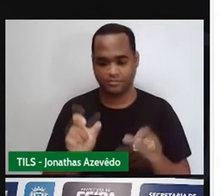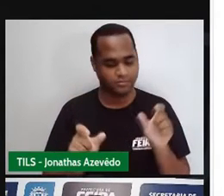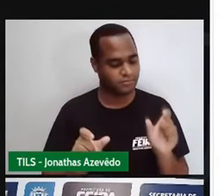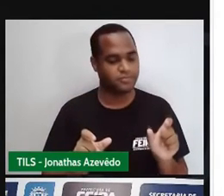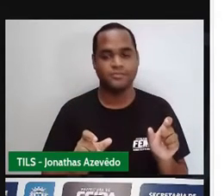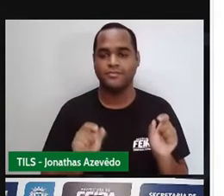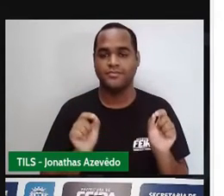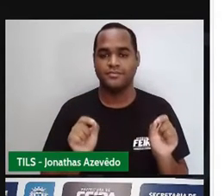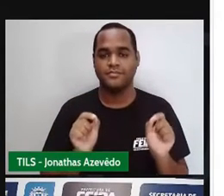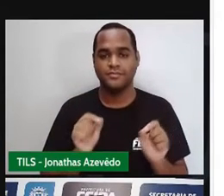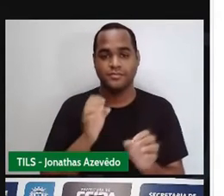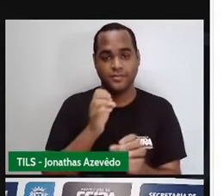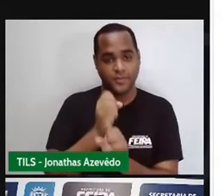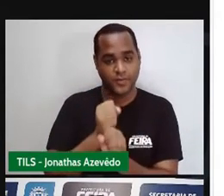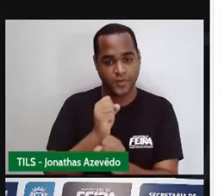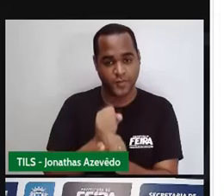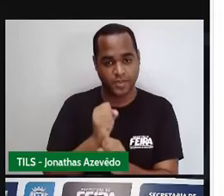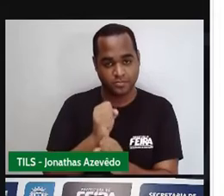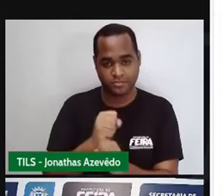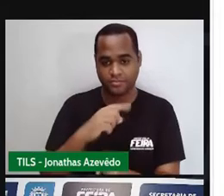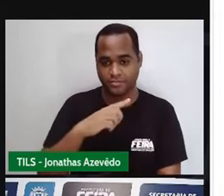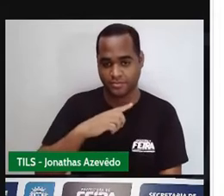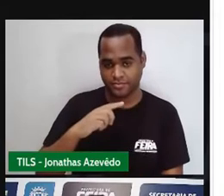medida do comprimento